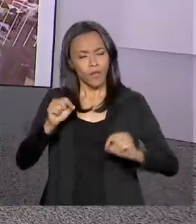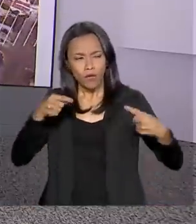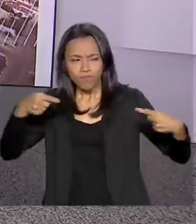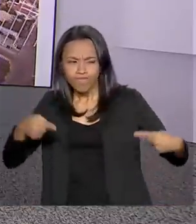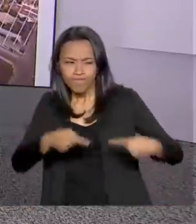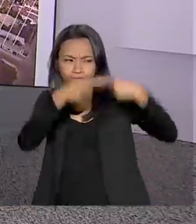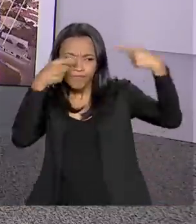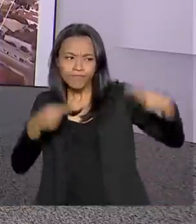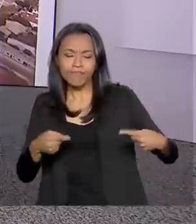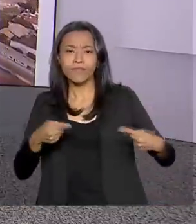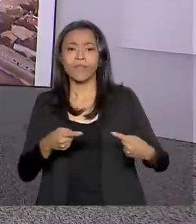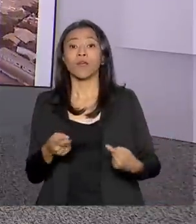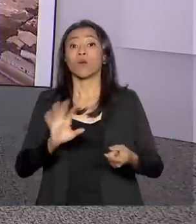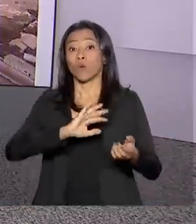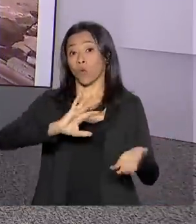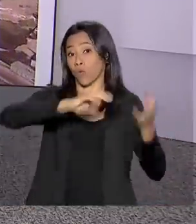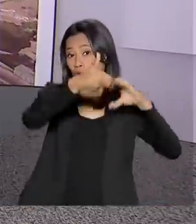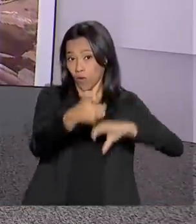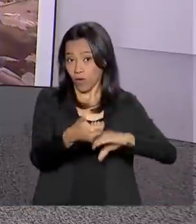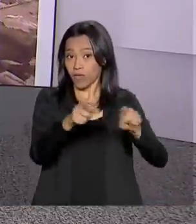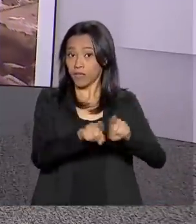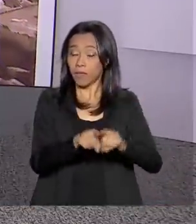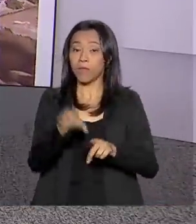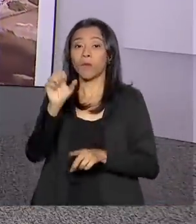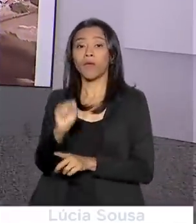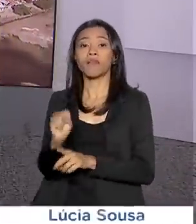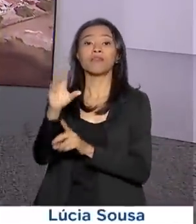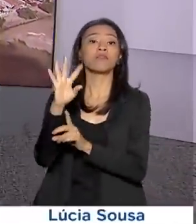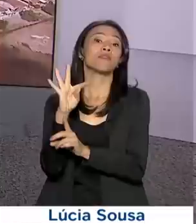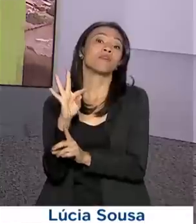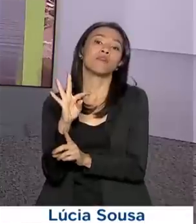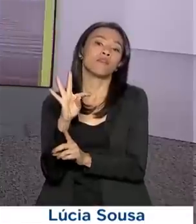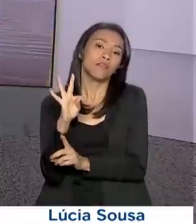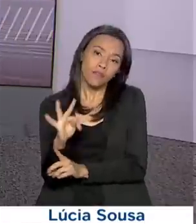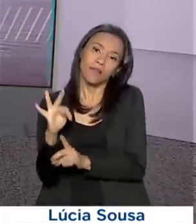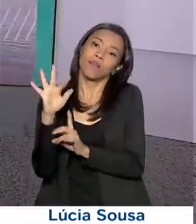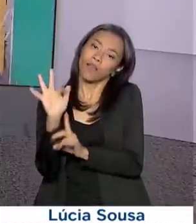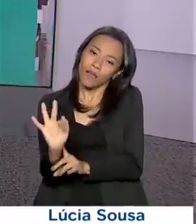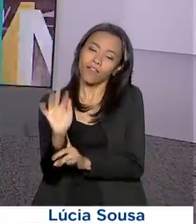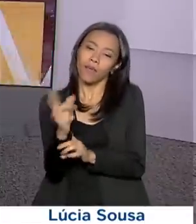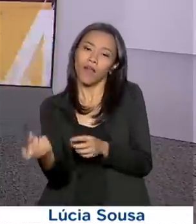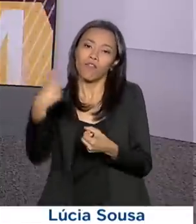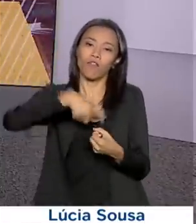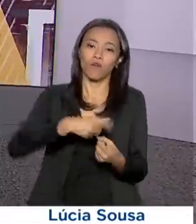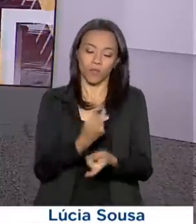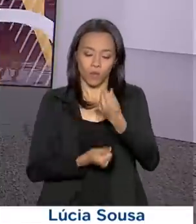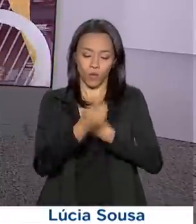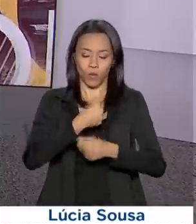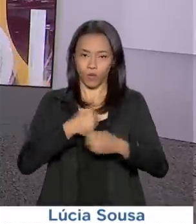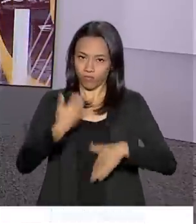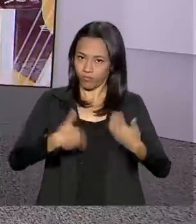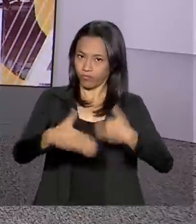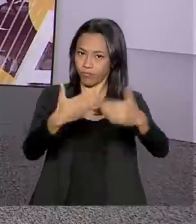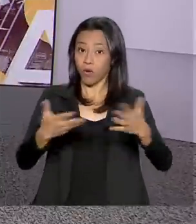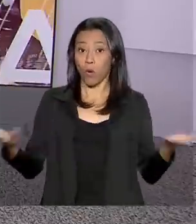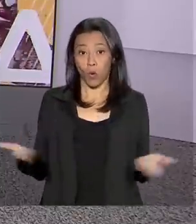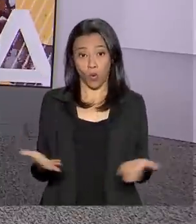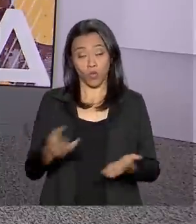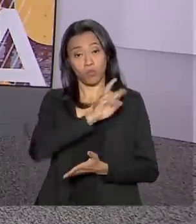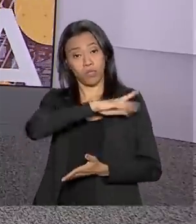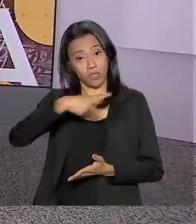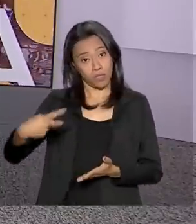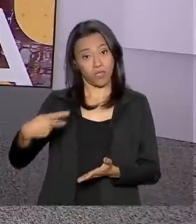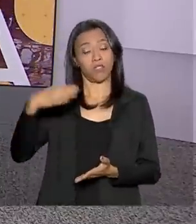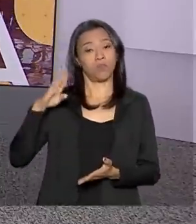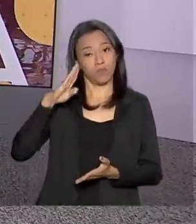o Congresso e o STF e assim firmar um pacto pela retomada do crescimento econômico. O presidente Bolsonaro se reuniu hoje com os